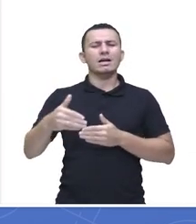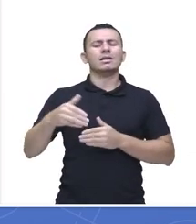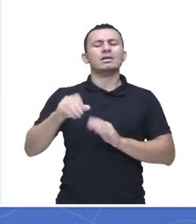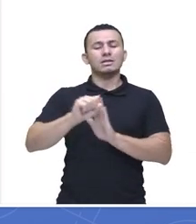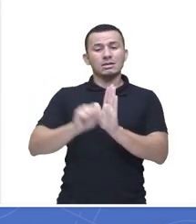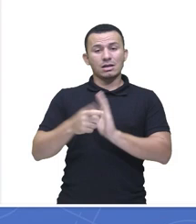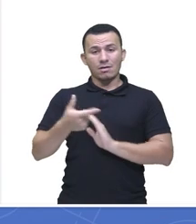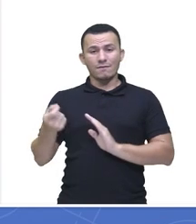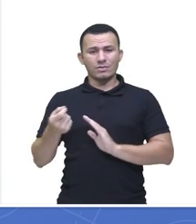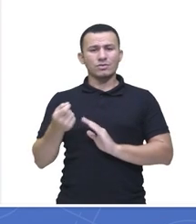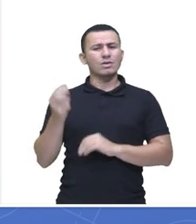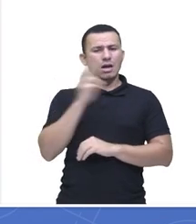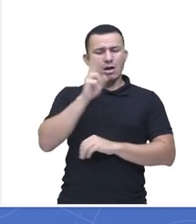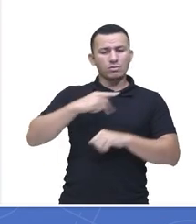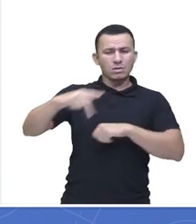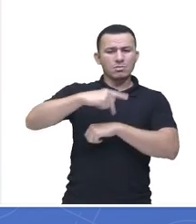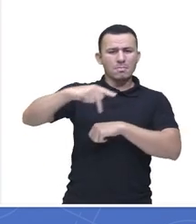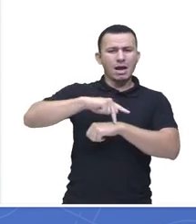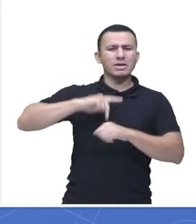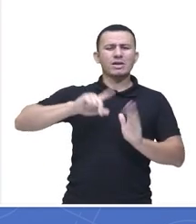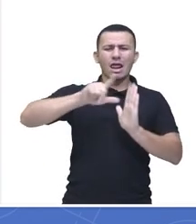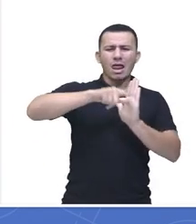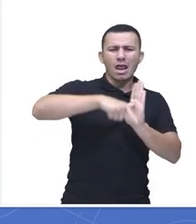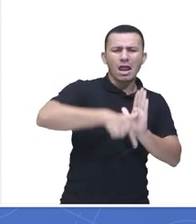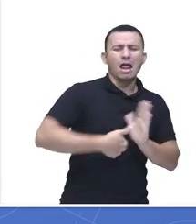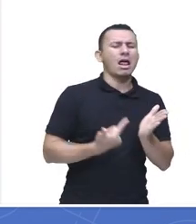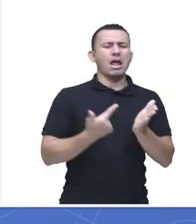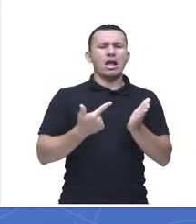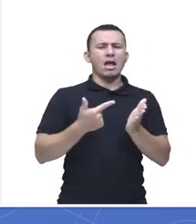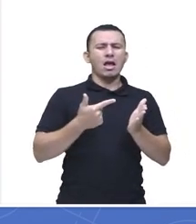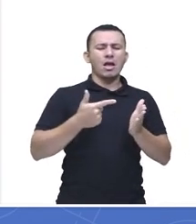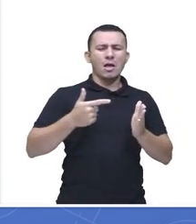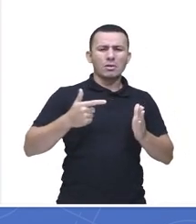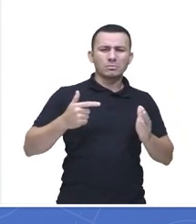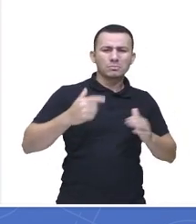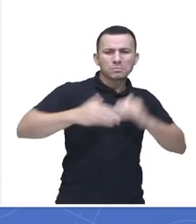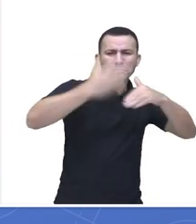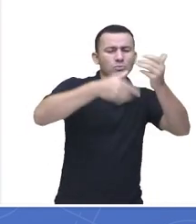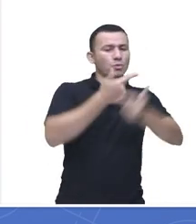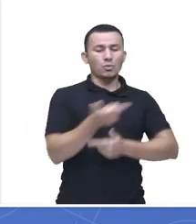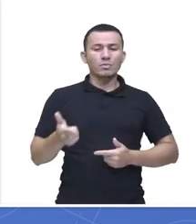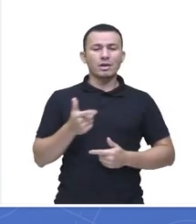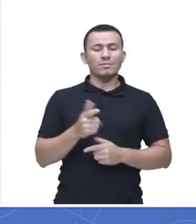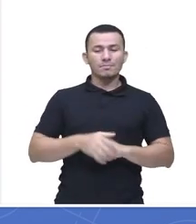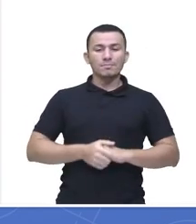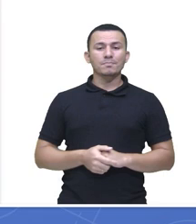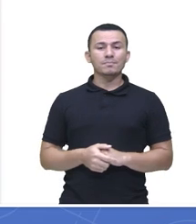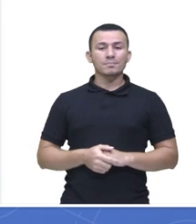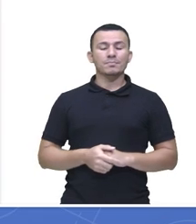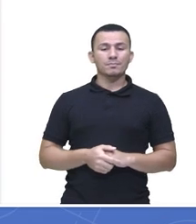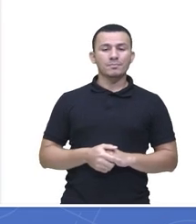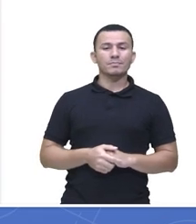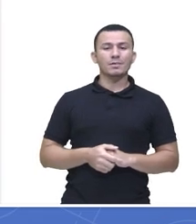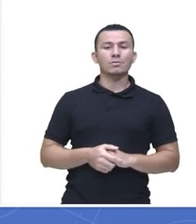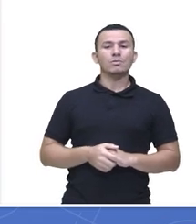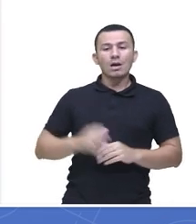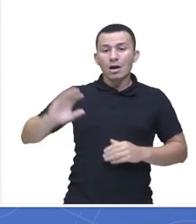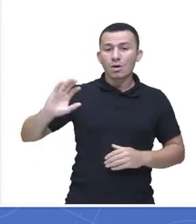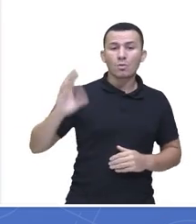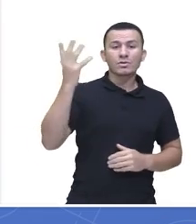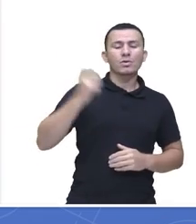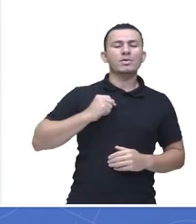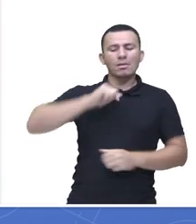era um império czarista, atrasado, semifeudal, governado pela dinastia Roma IX. Ocorreu uma modernização